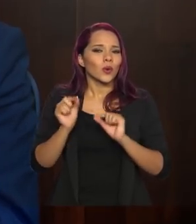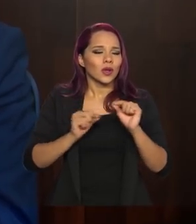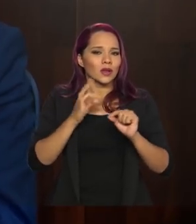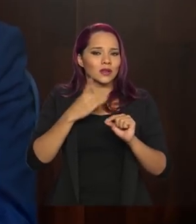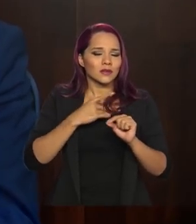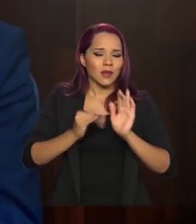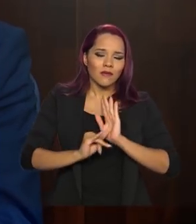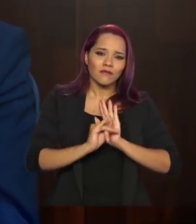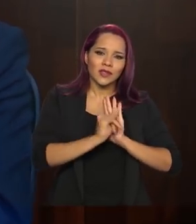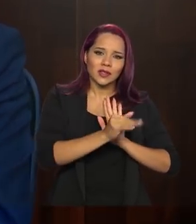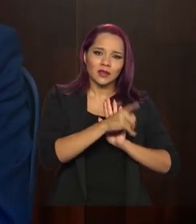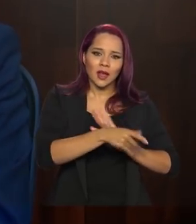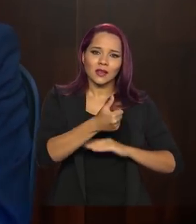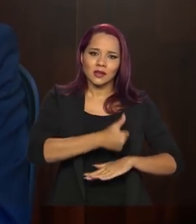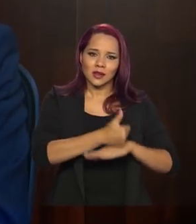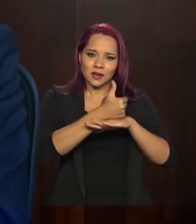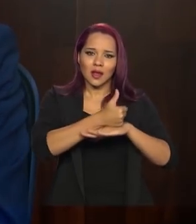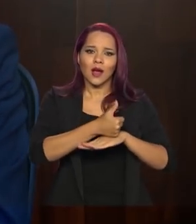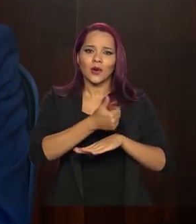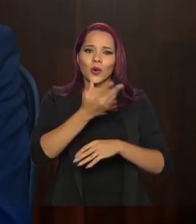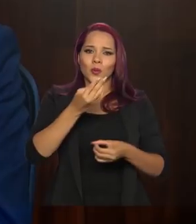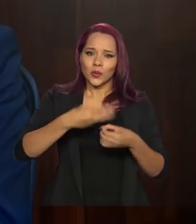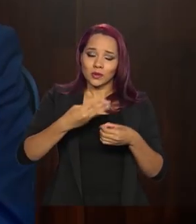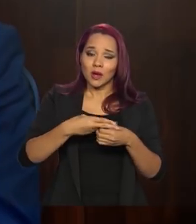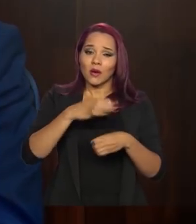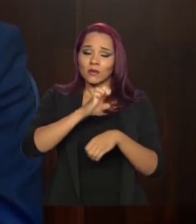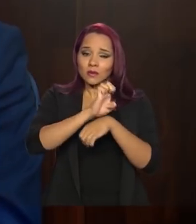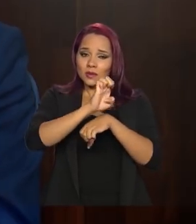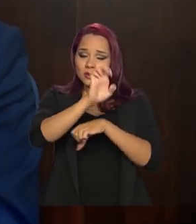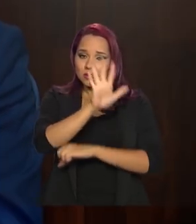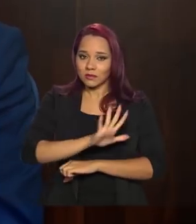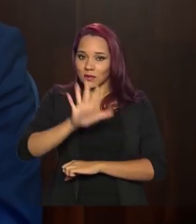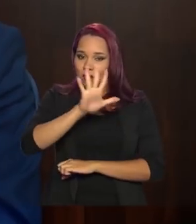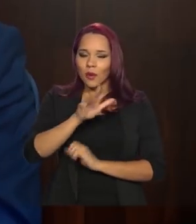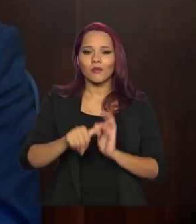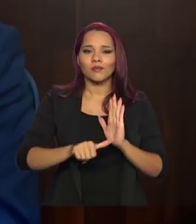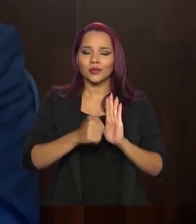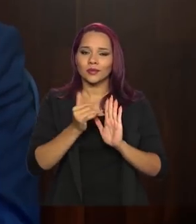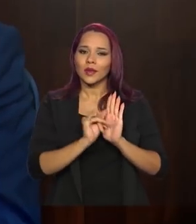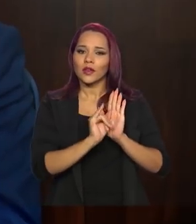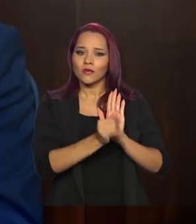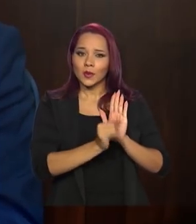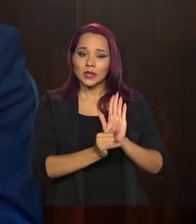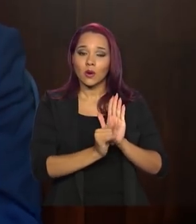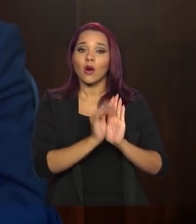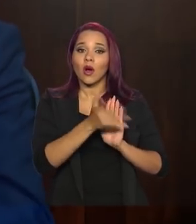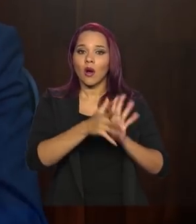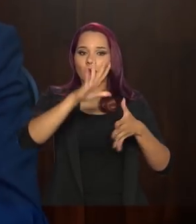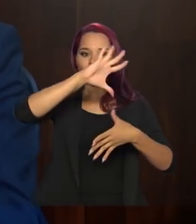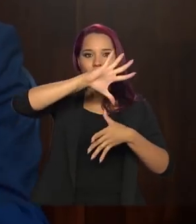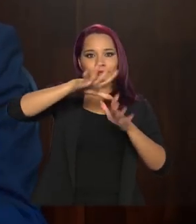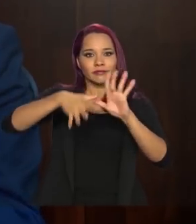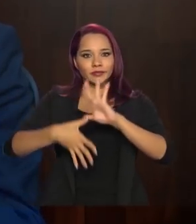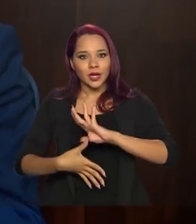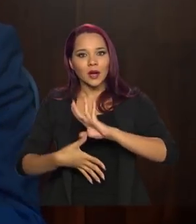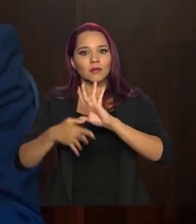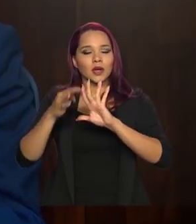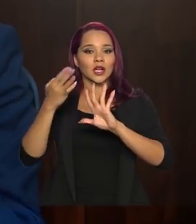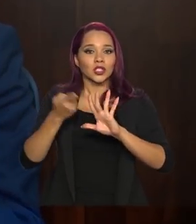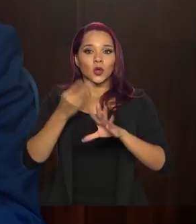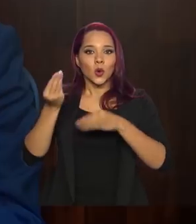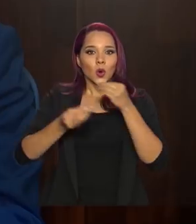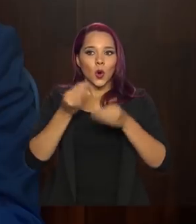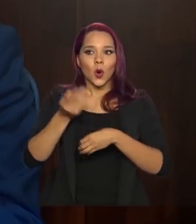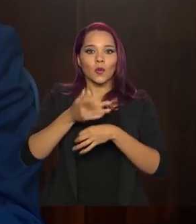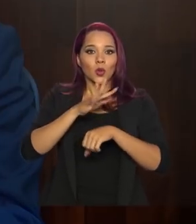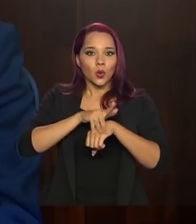os secretários municipais e estaduais de educação? Primeiro as informações. Está pronto o mapa da dispersão da doença